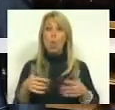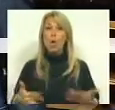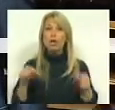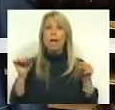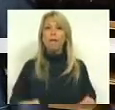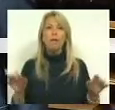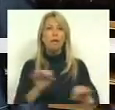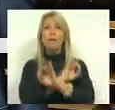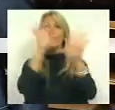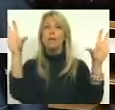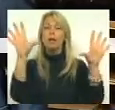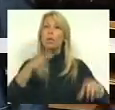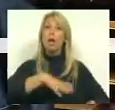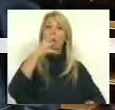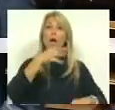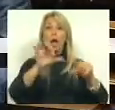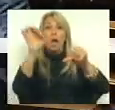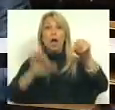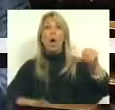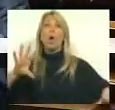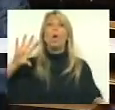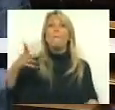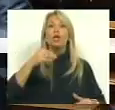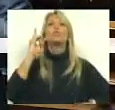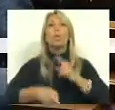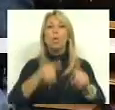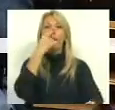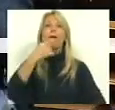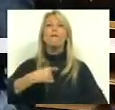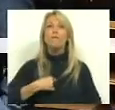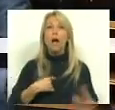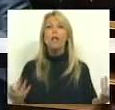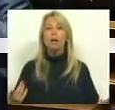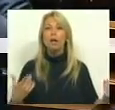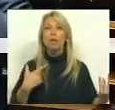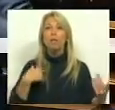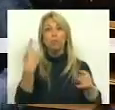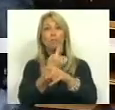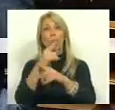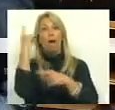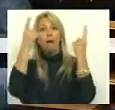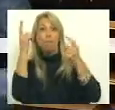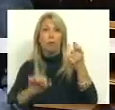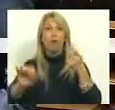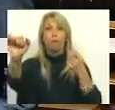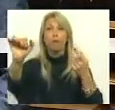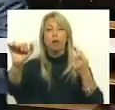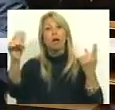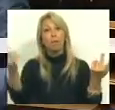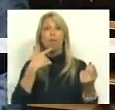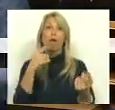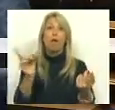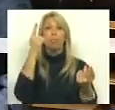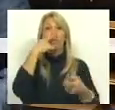clareza. Dê uma explicação ao país. O que é que falhou na sua receita para que os portugueses tenham que pagar pelo menos